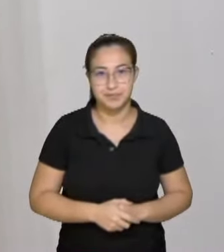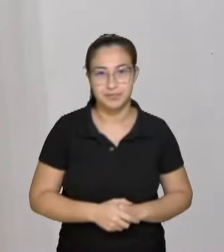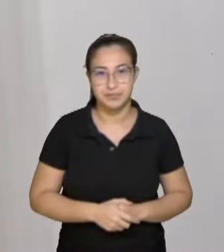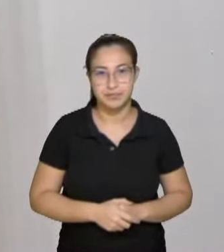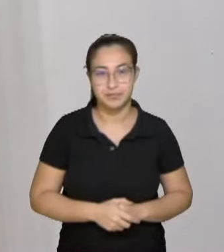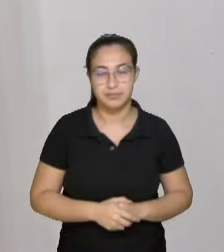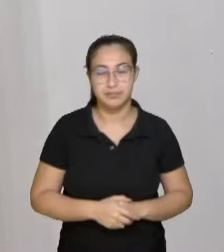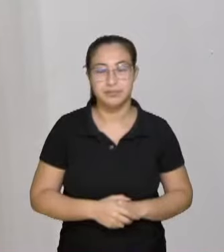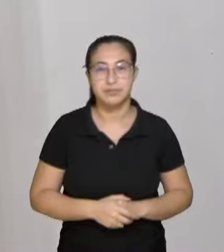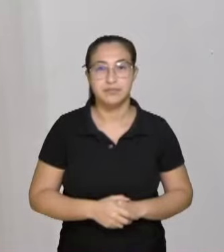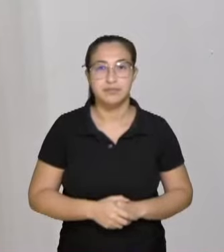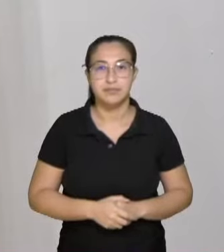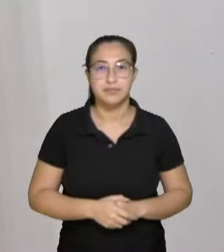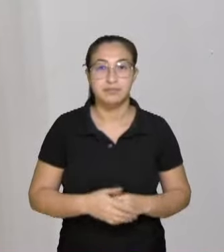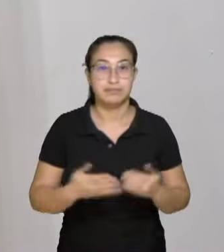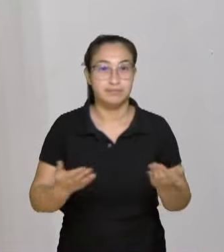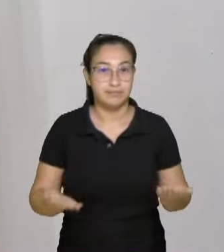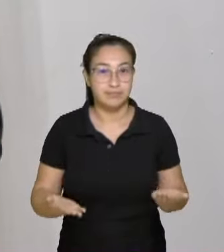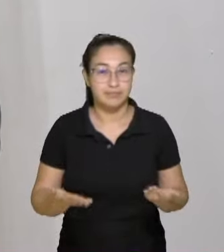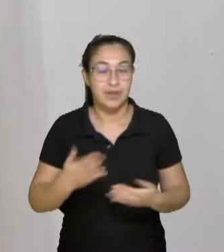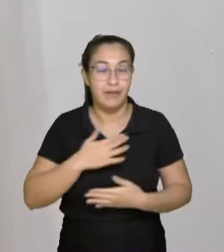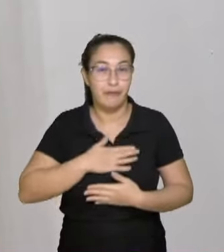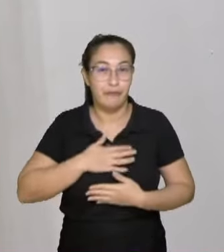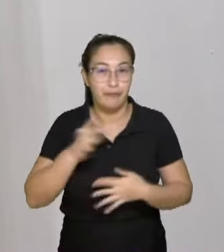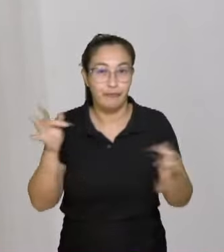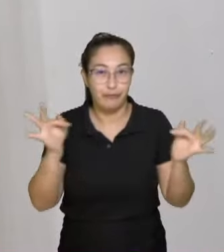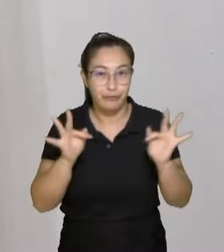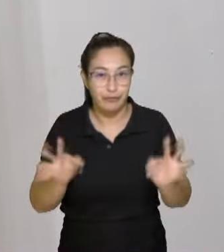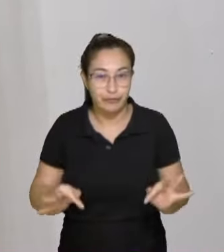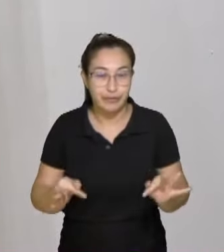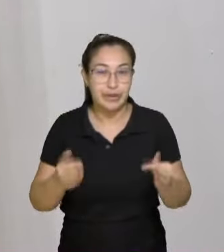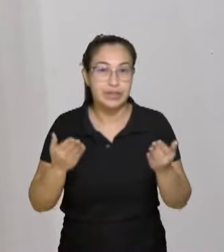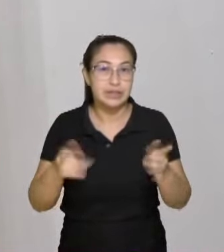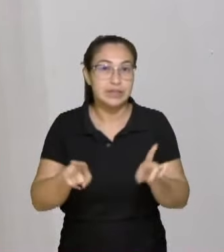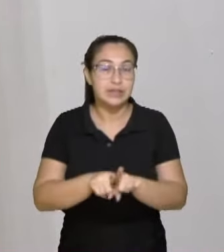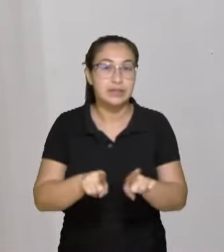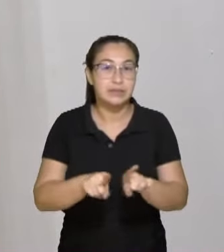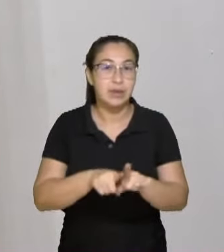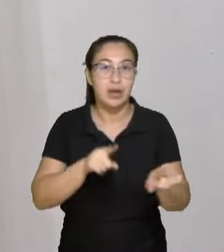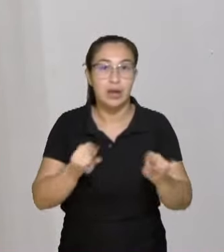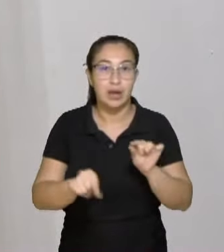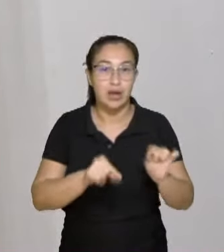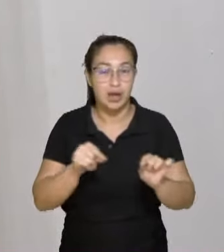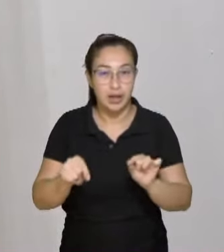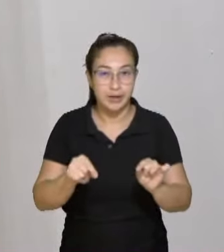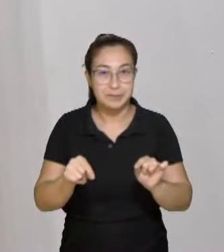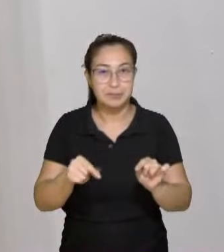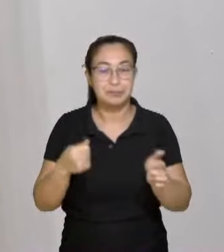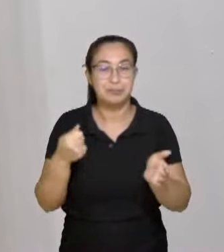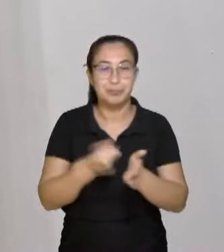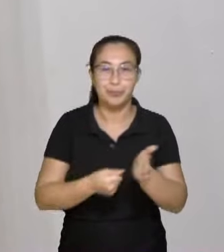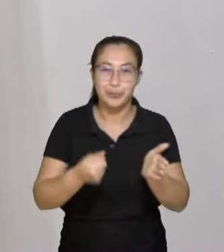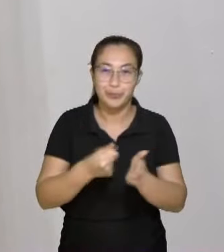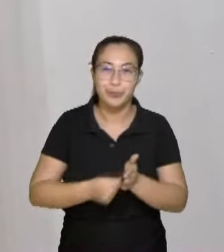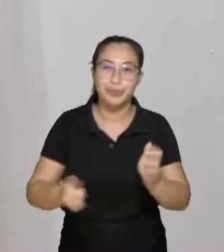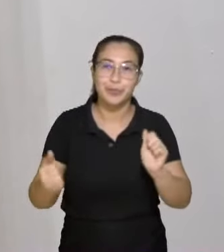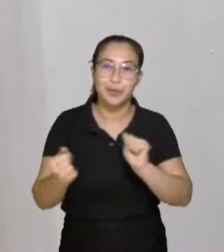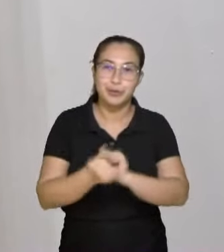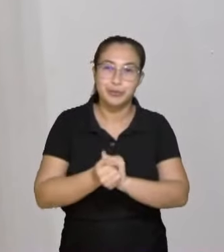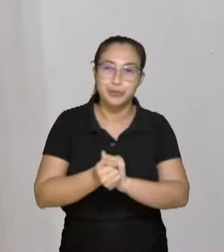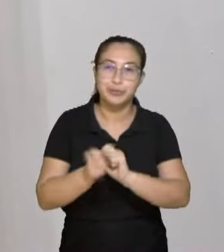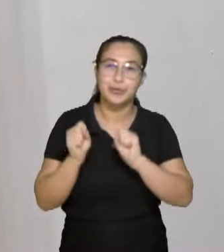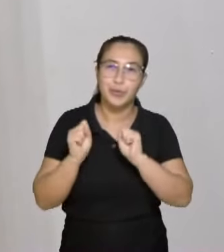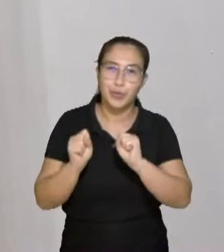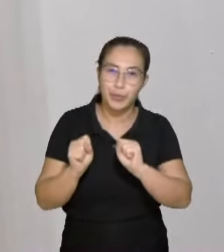Tubarão. E fico muito contente pela manifestação de estarmos aí lutando para que esses recursos cheguem